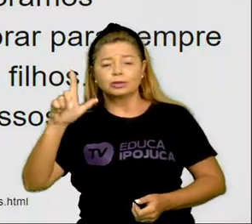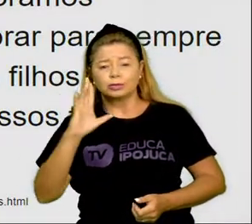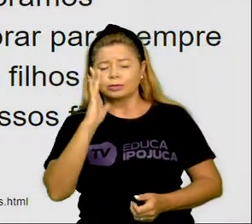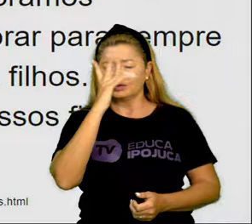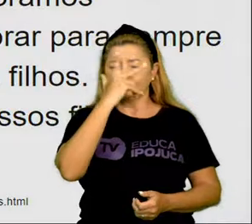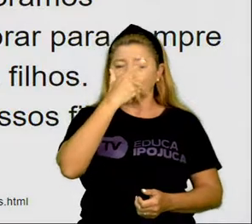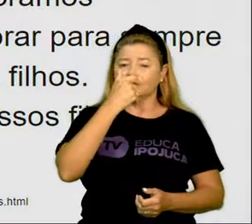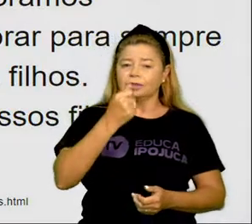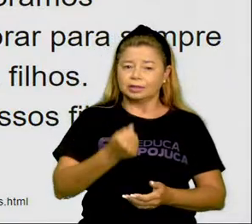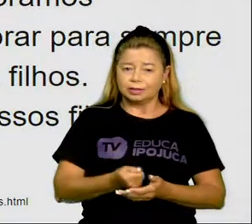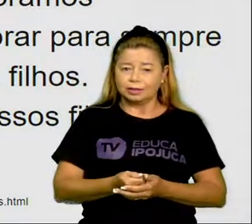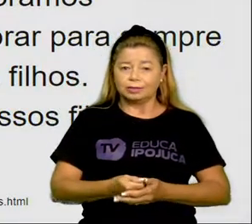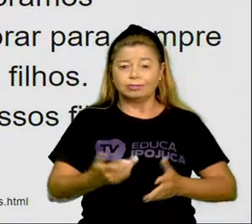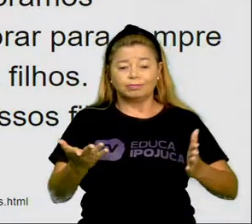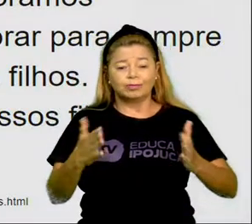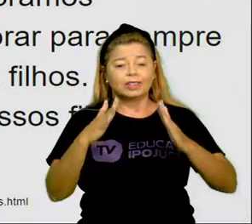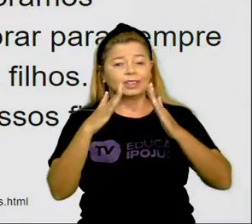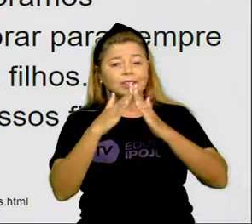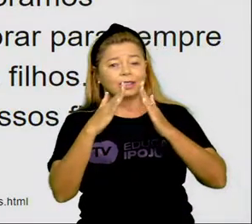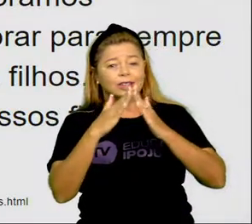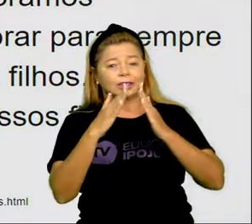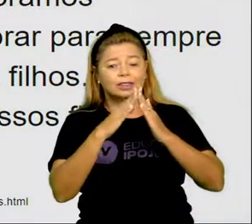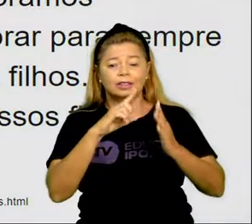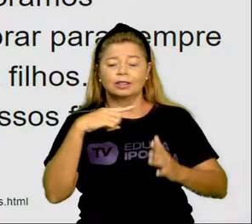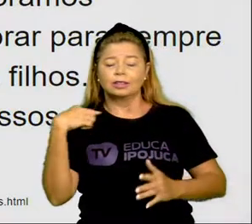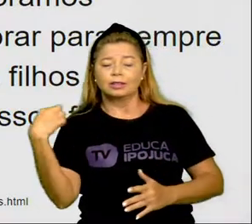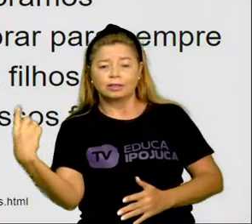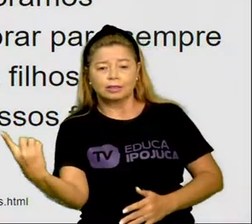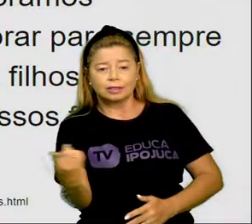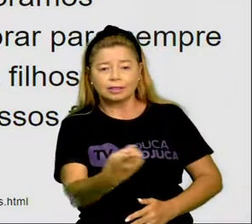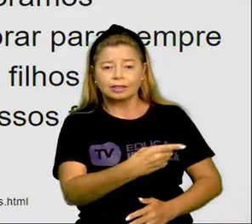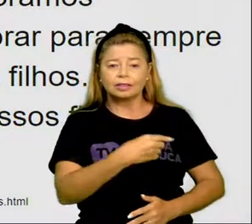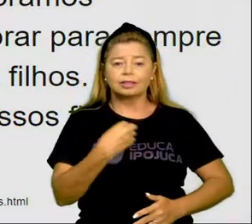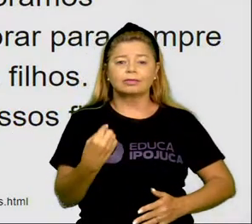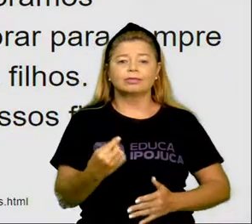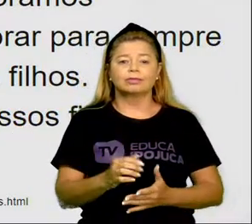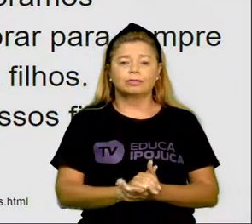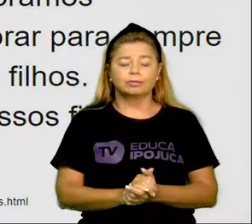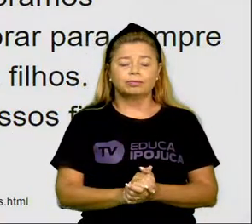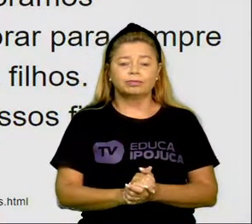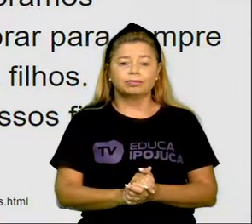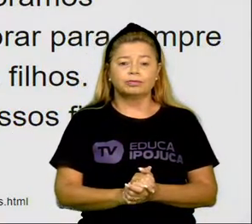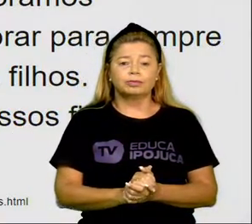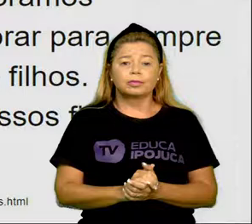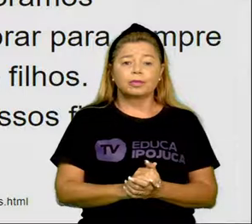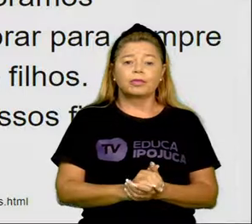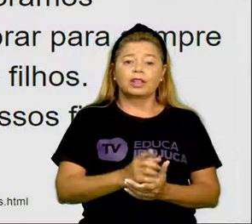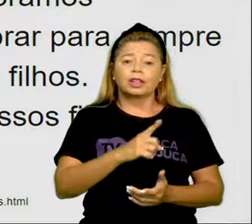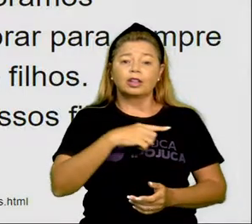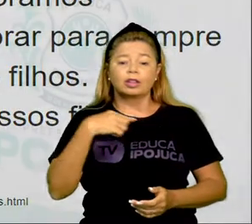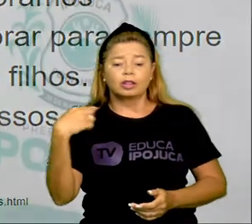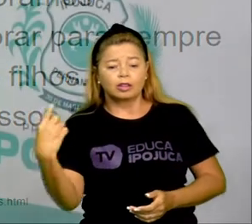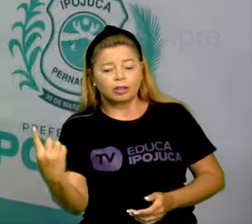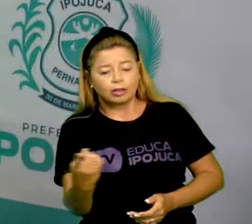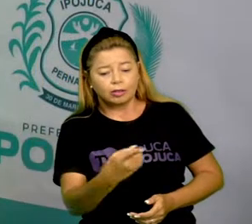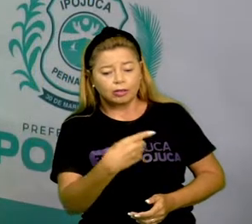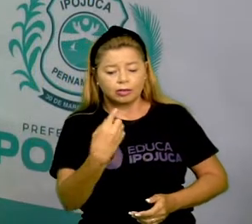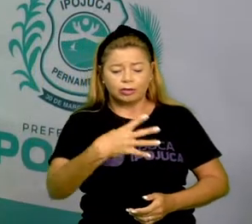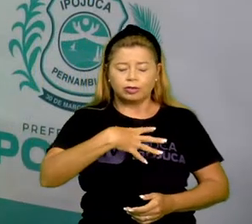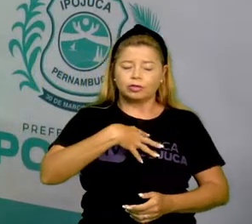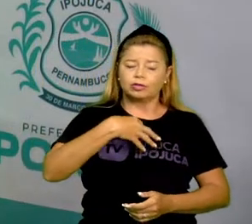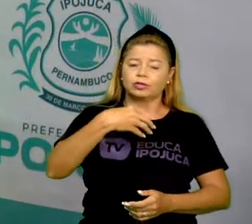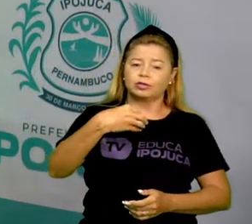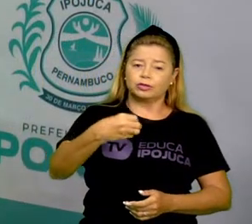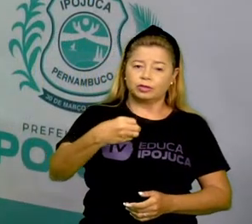moramos e é aqui que vamos morar para sempre. Nós e nossos filhos e